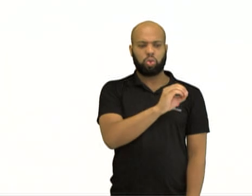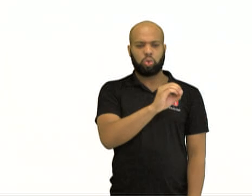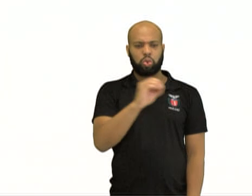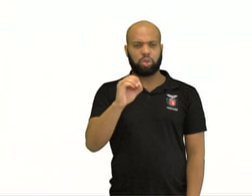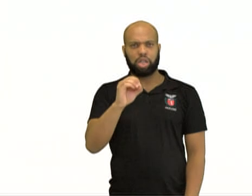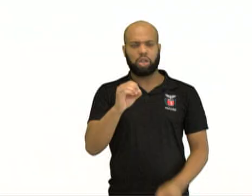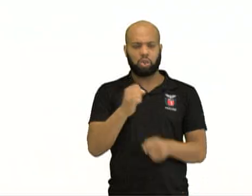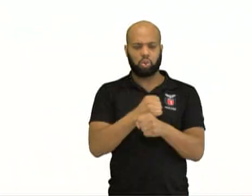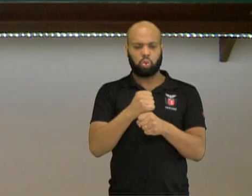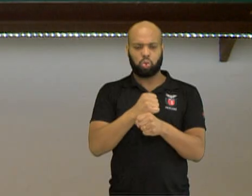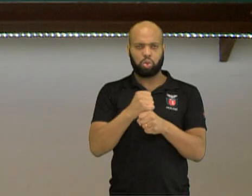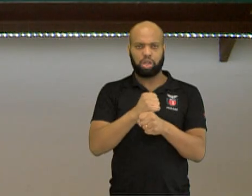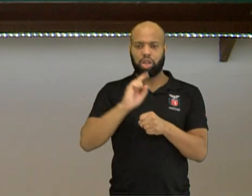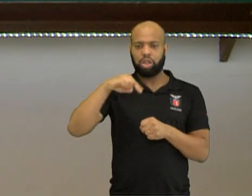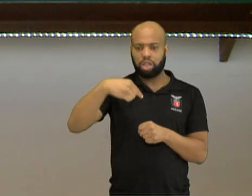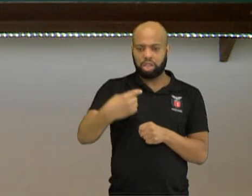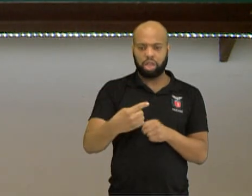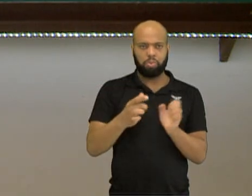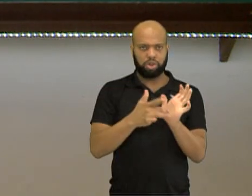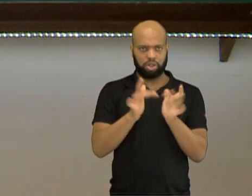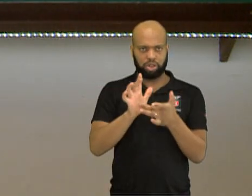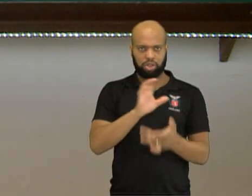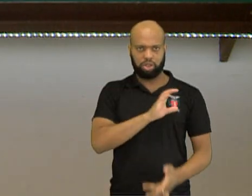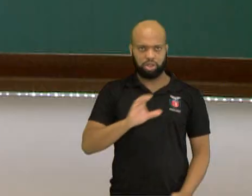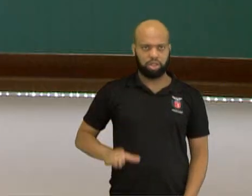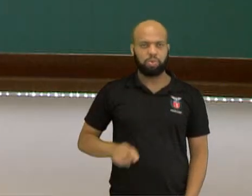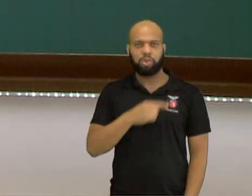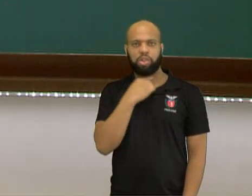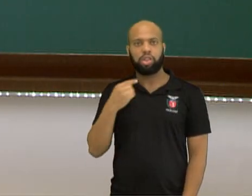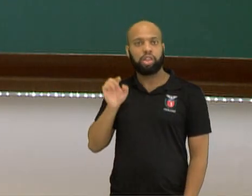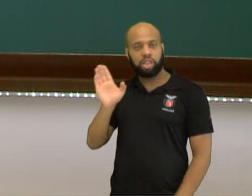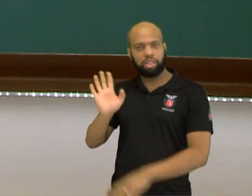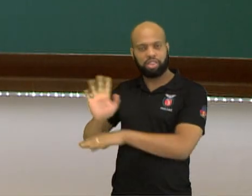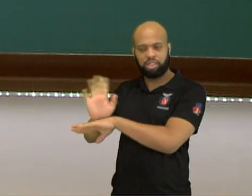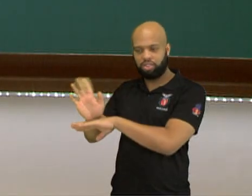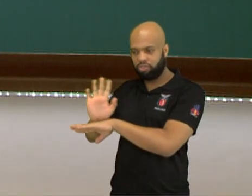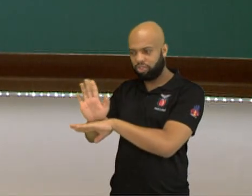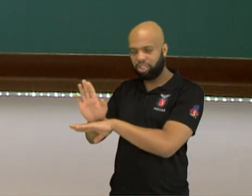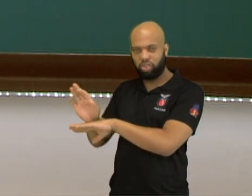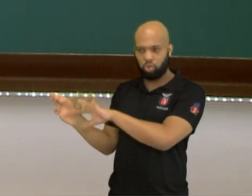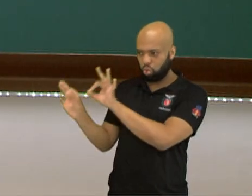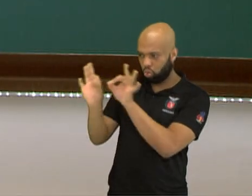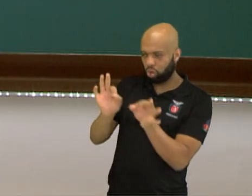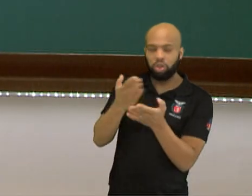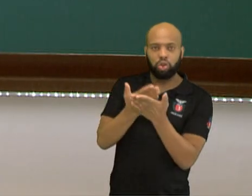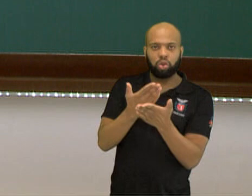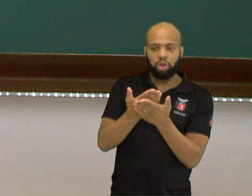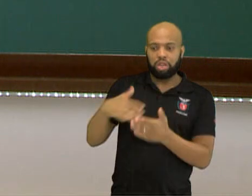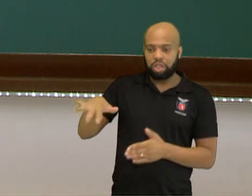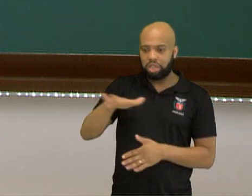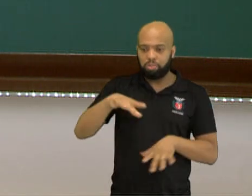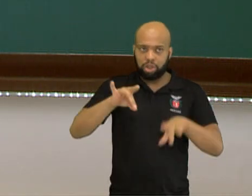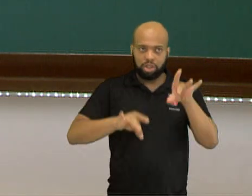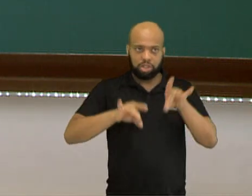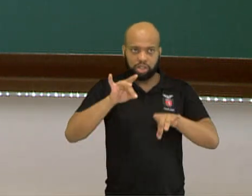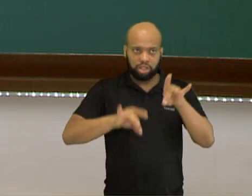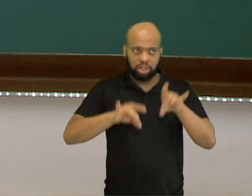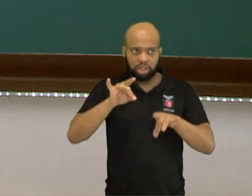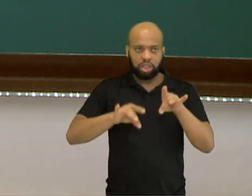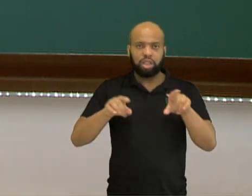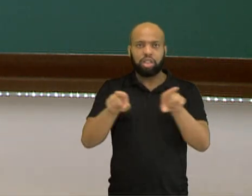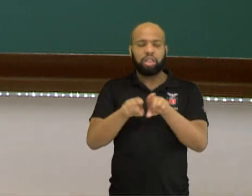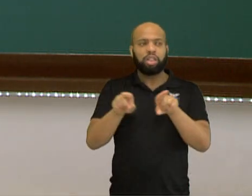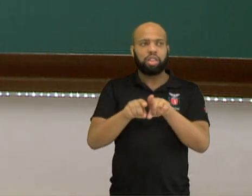dois séculos depois de Cristo. Bom, neste vídeo, nós falamos sobre o espaço cênico, o